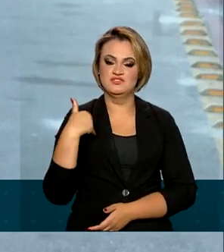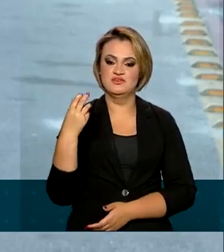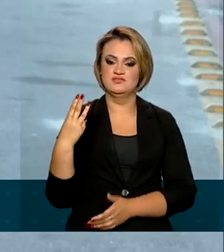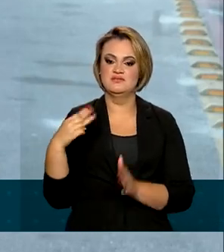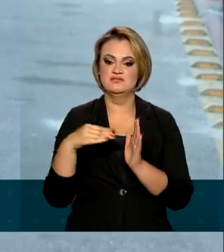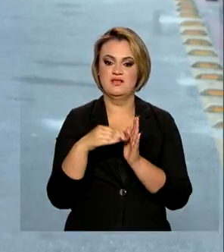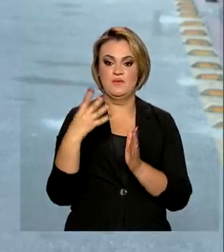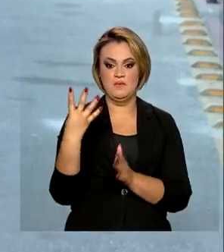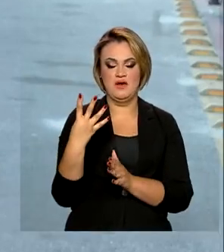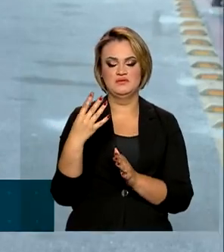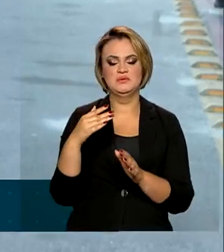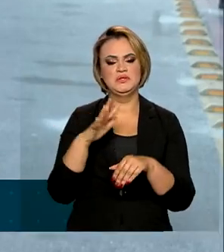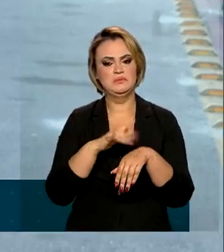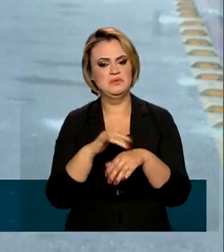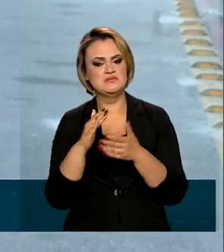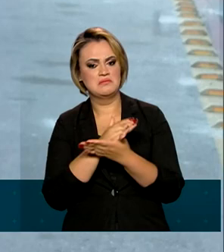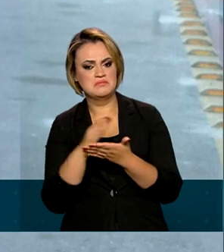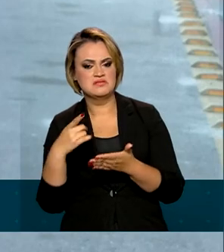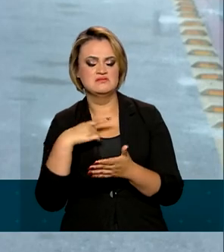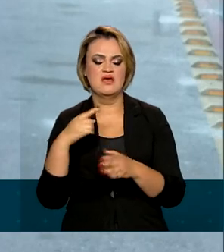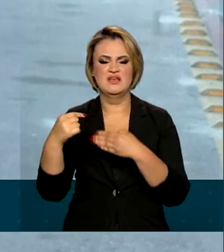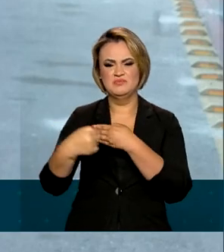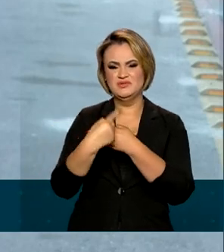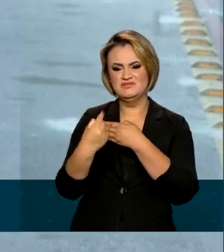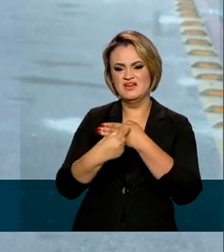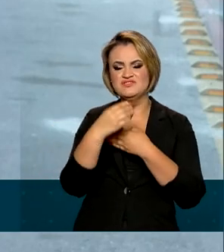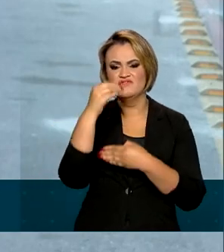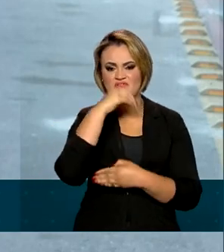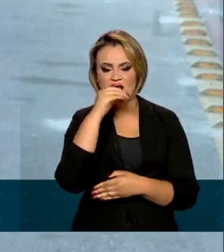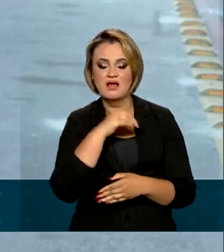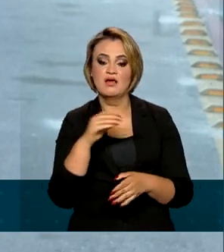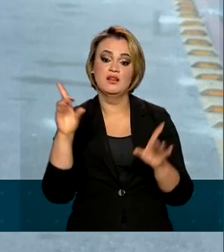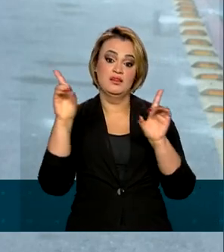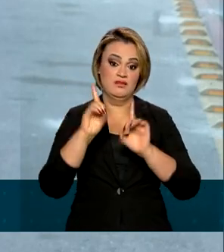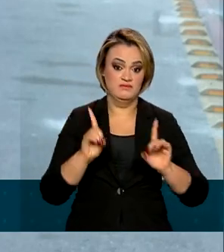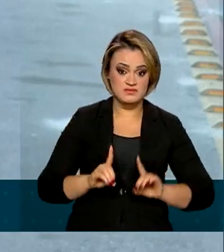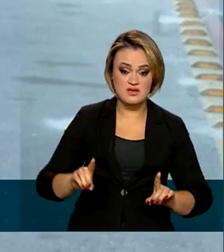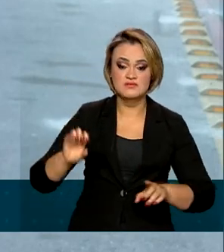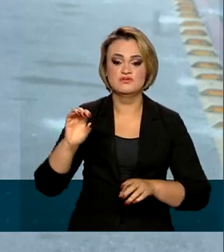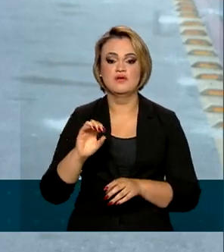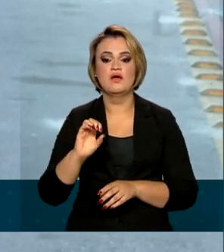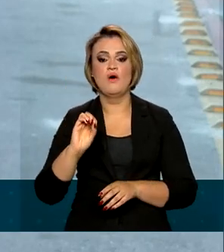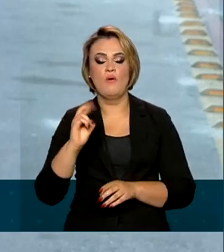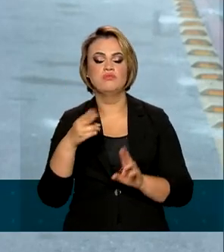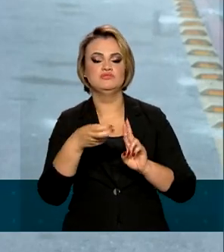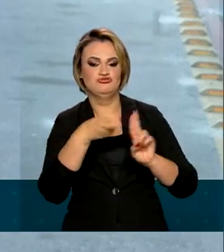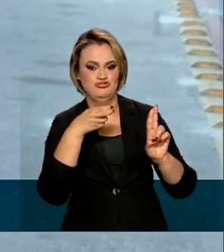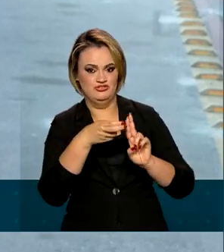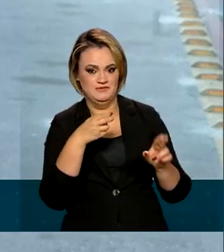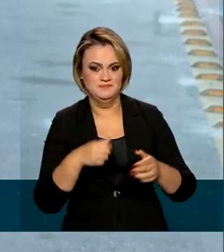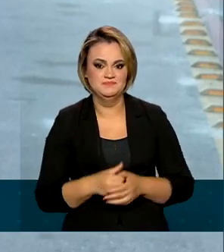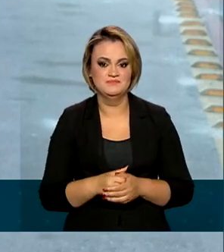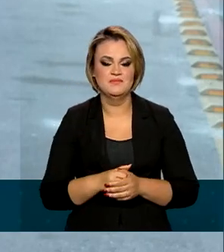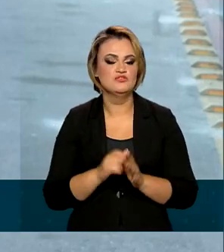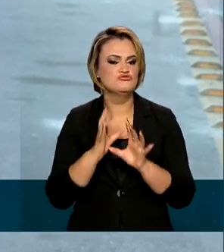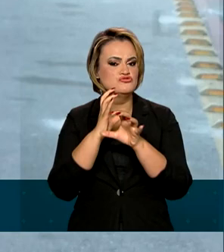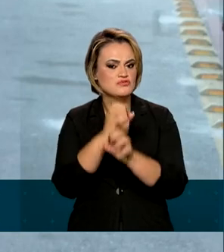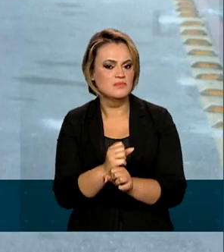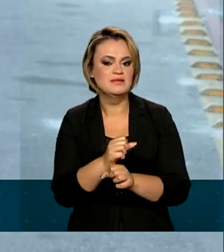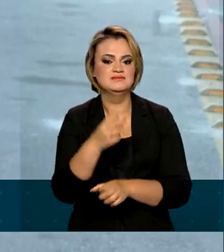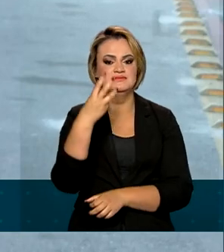de idade com comorbidades, imunossuprimidas, com deficiência permanente e também indígenas. Ao todo, são mais de